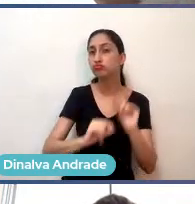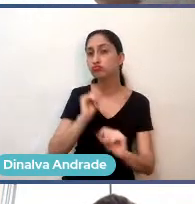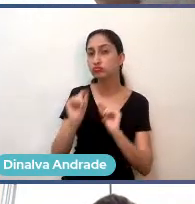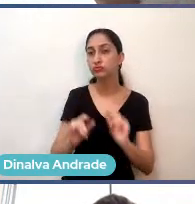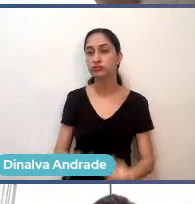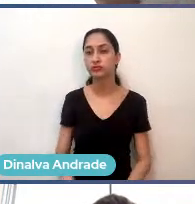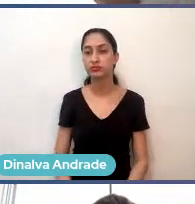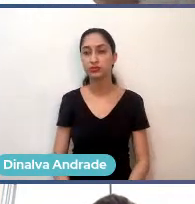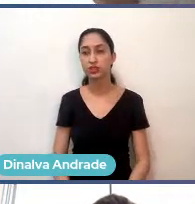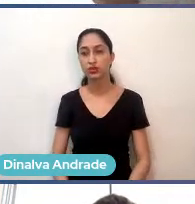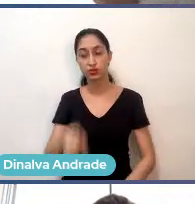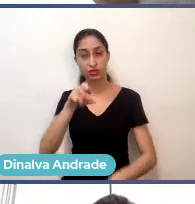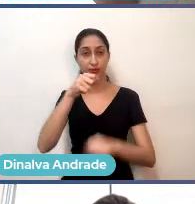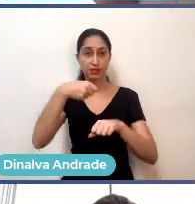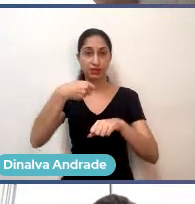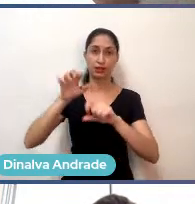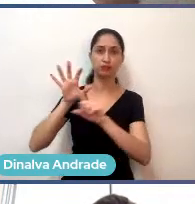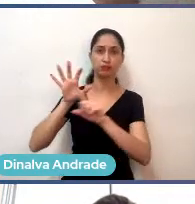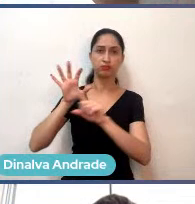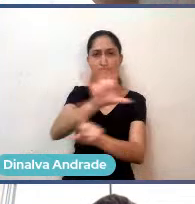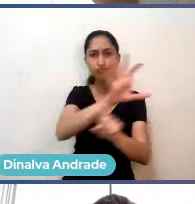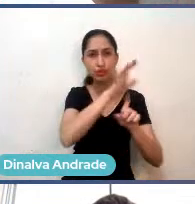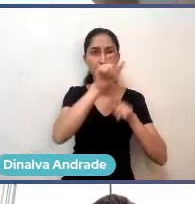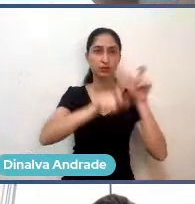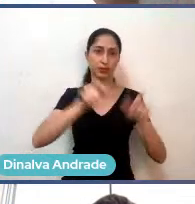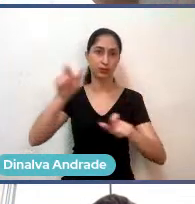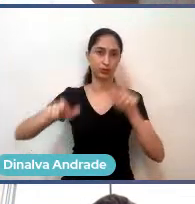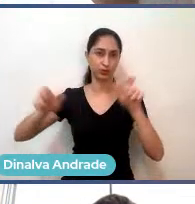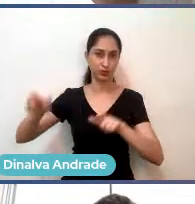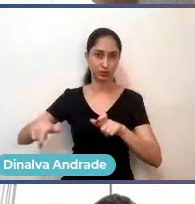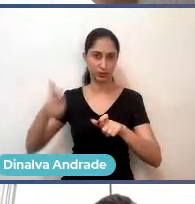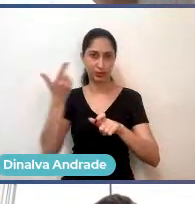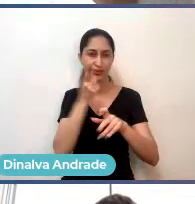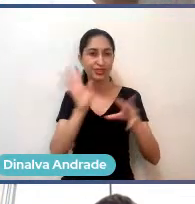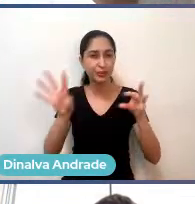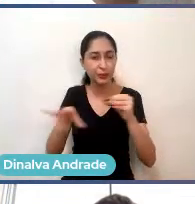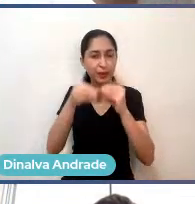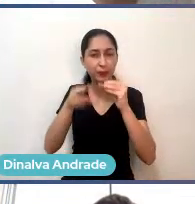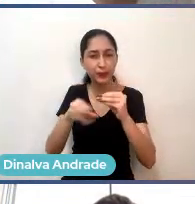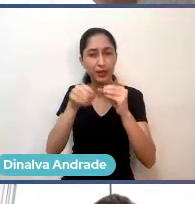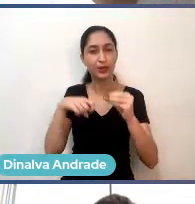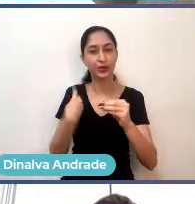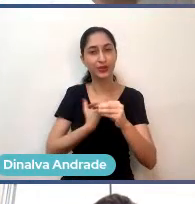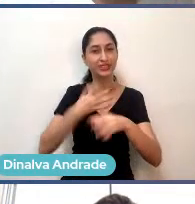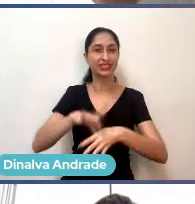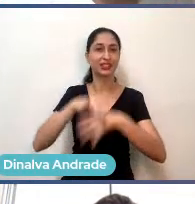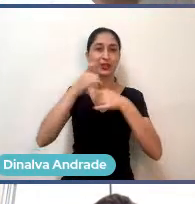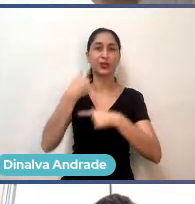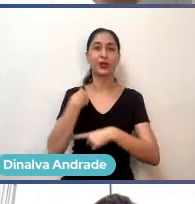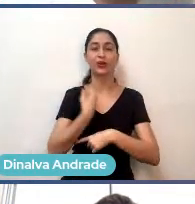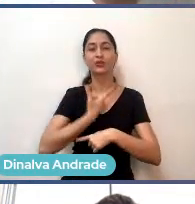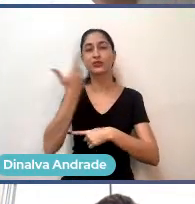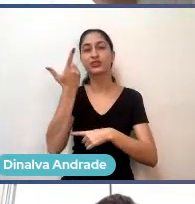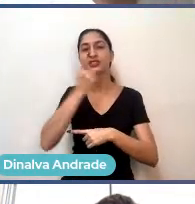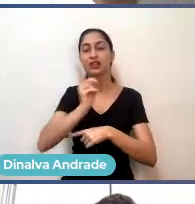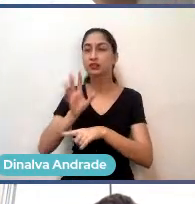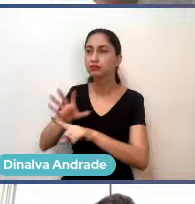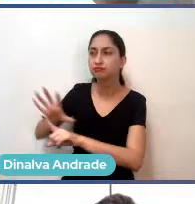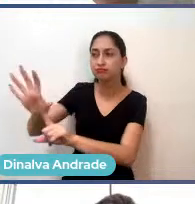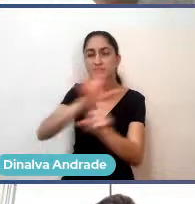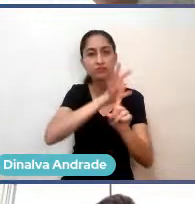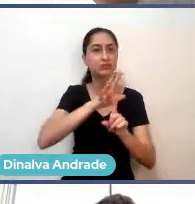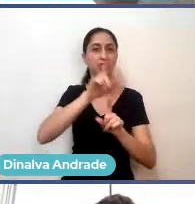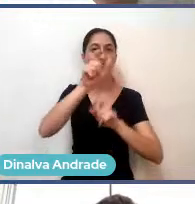Inspirar pessoas, assim, só para complementar, assim, acho que a gente, enquanto líder, o papel da gente é inspiracional, a gente precisa